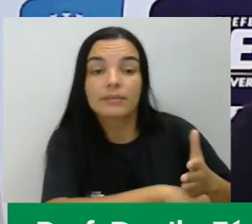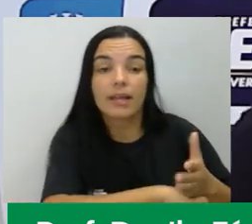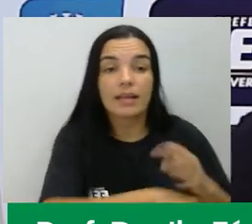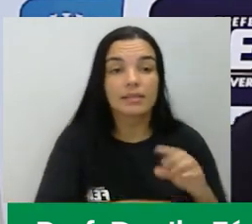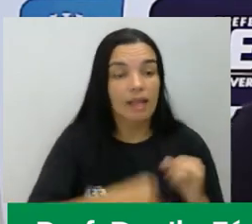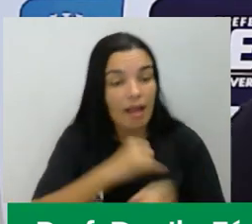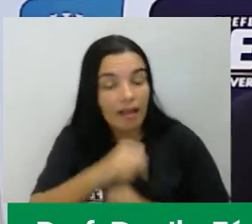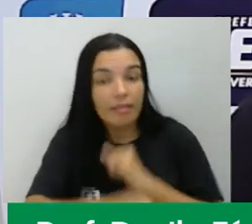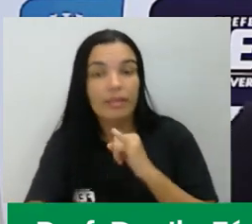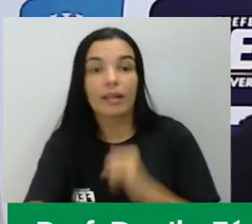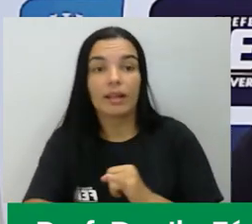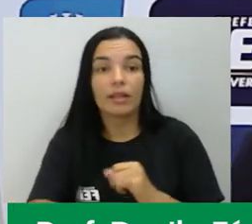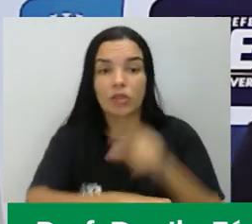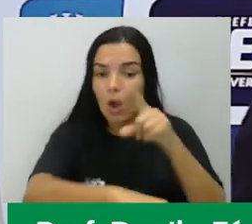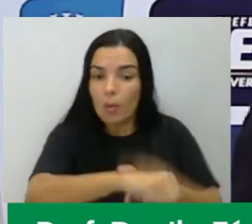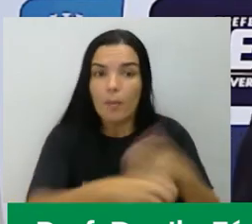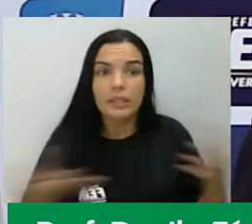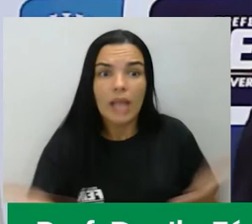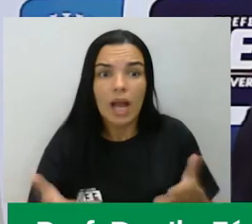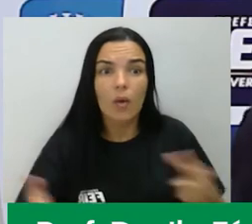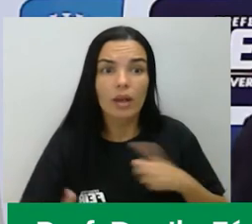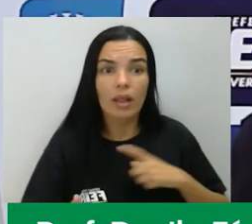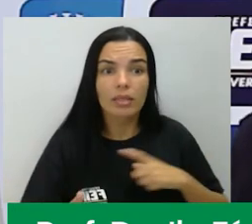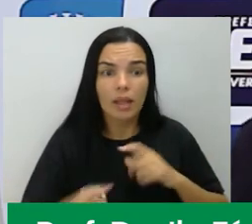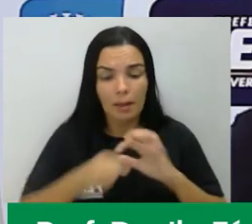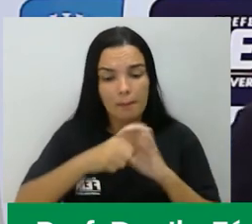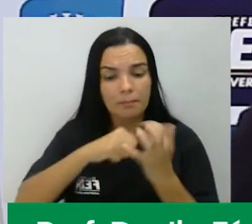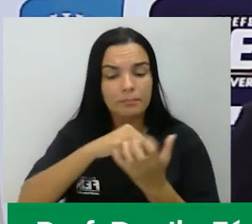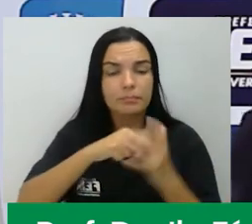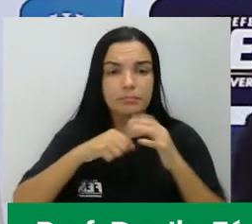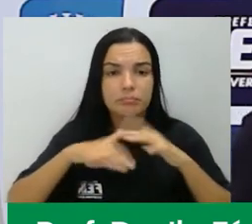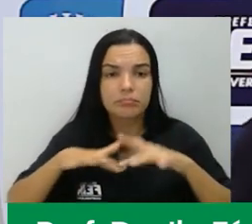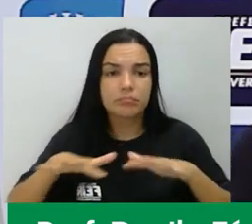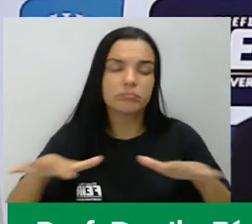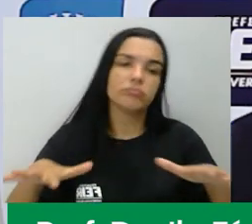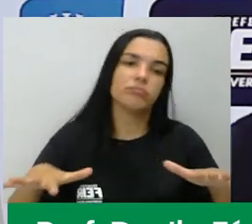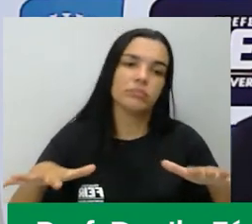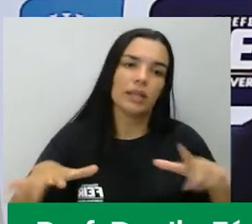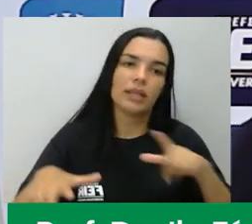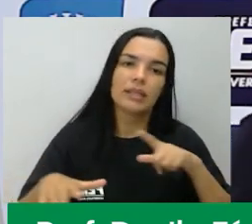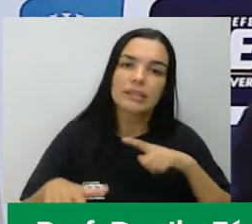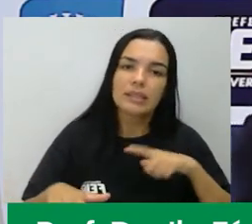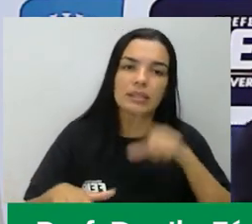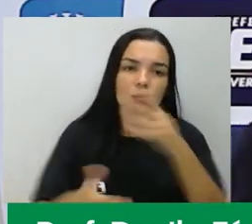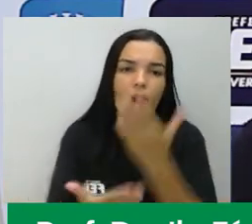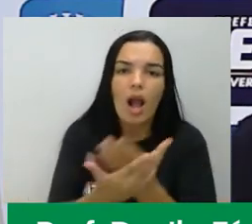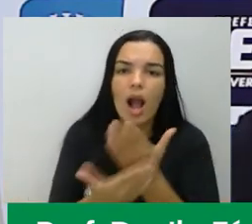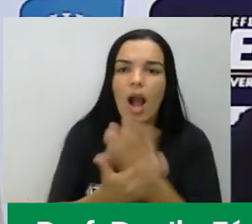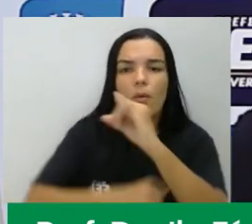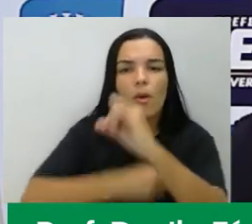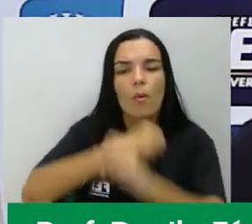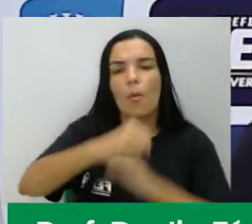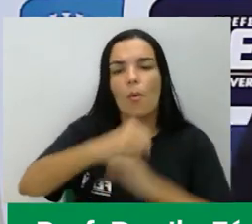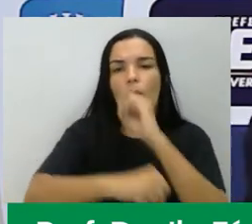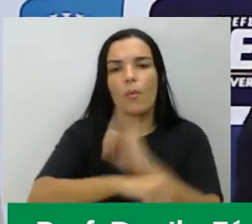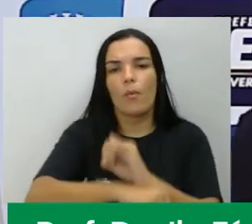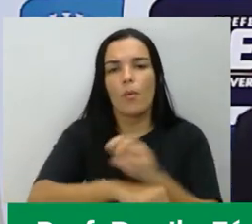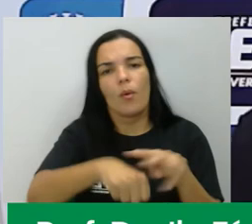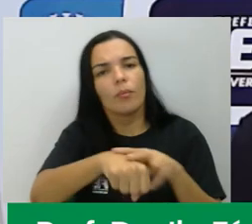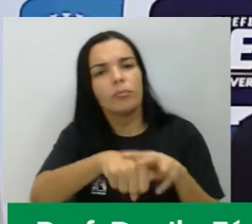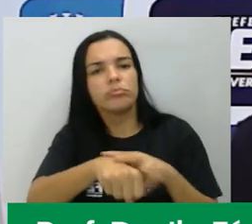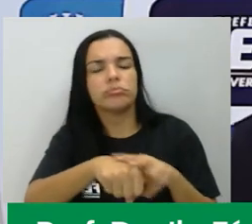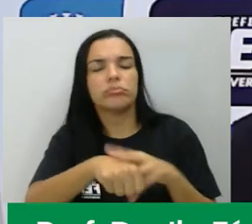momento de pandemia em a gente está com o ensino digital. O direito que você possa ter sua aula online, acessar seu equipamento. O direito à paz.